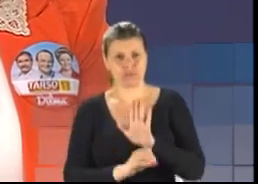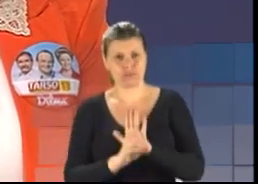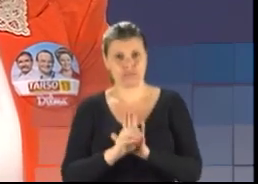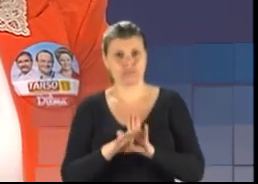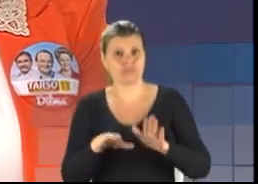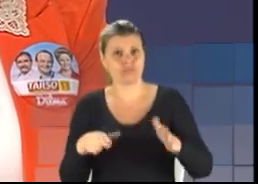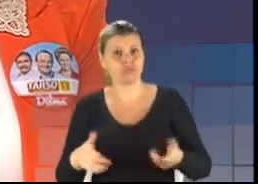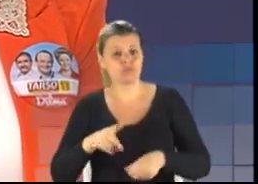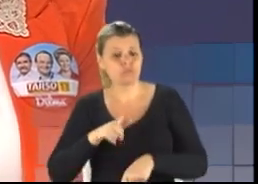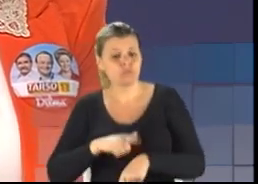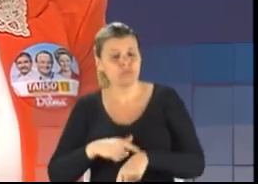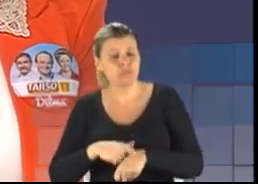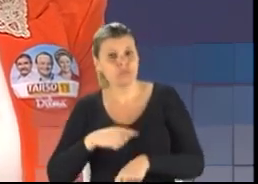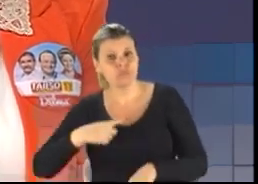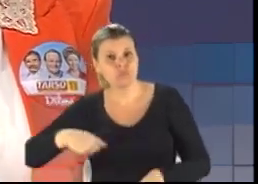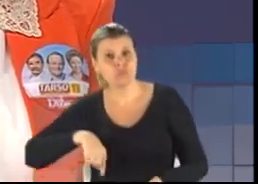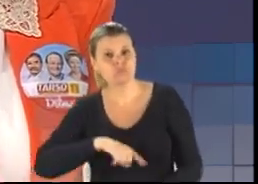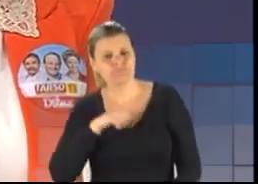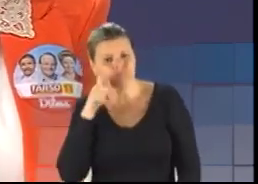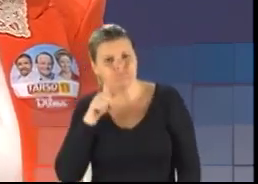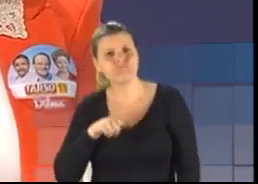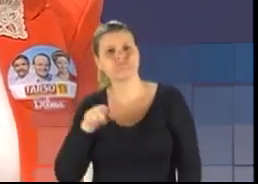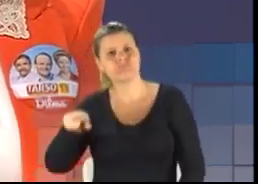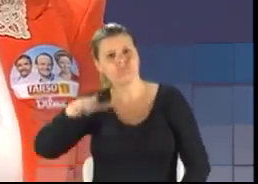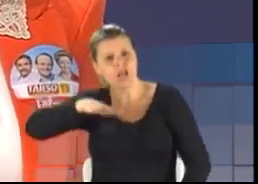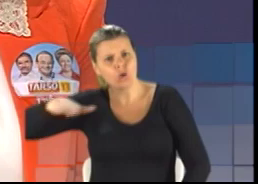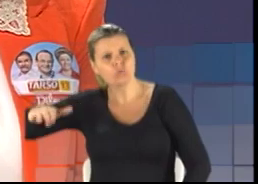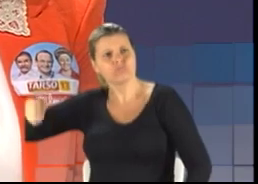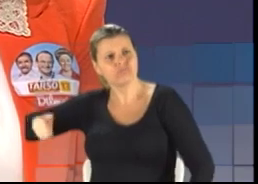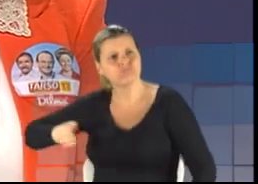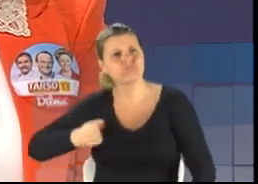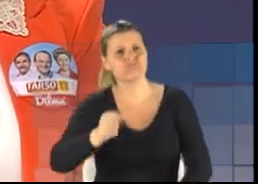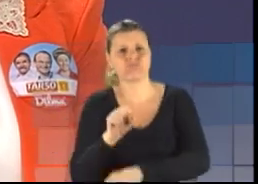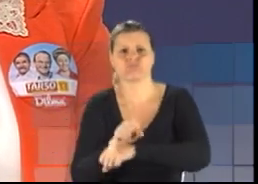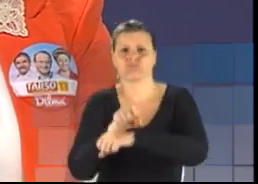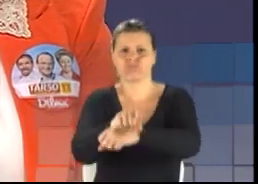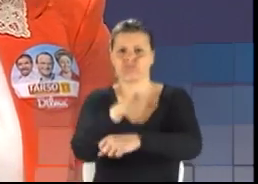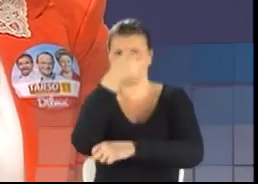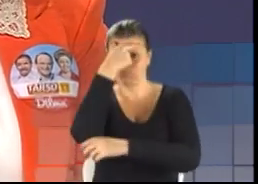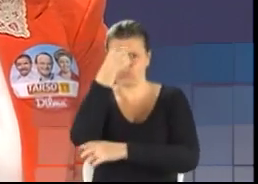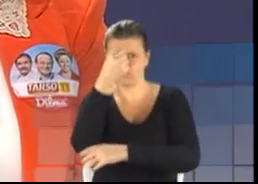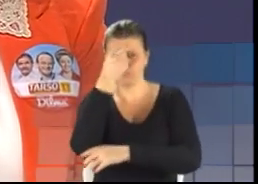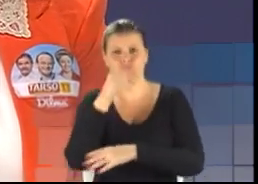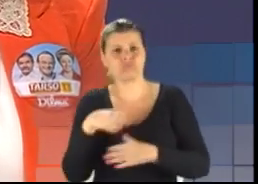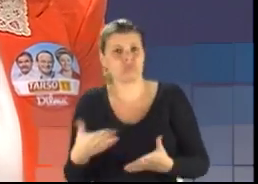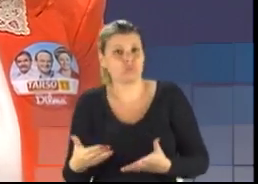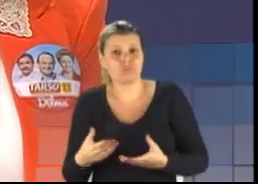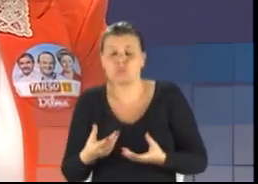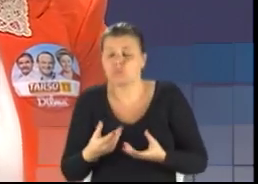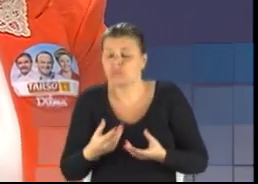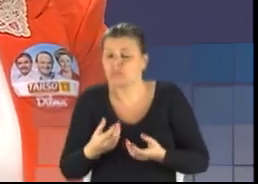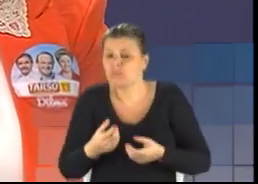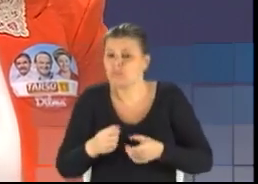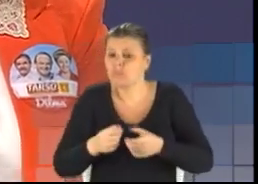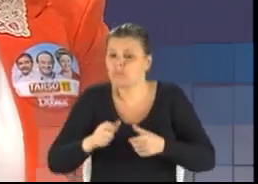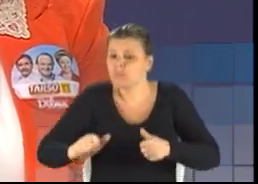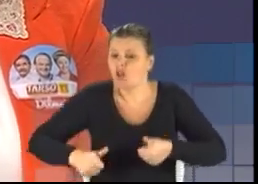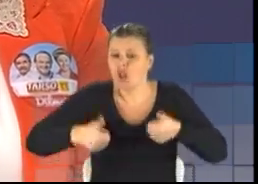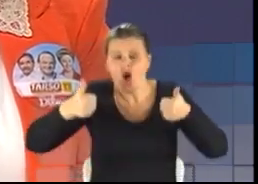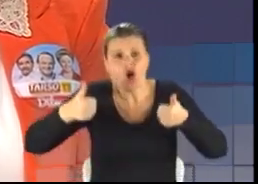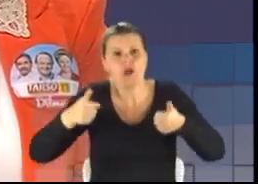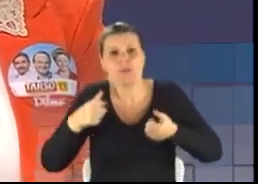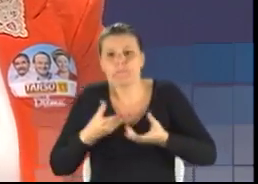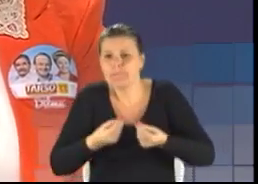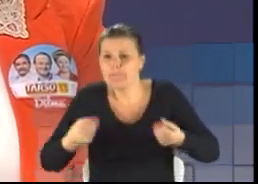conseguimos que o estudante tenha acesso à universidade, aí é o quanto melhor, melhor. Agora é o passe livre. E